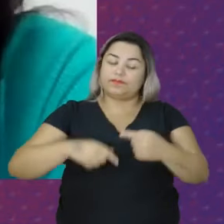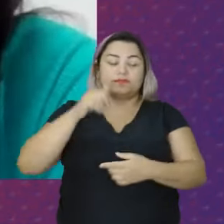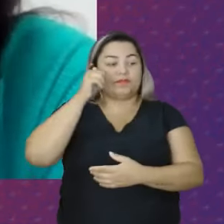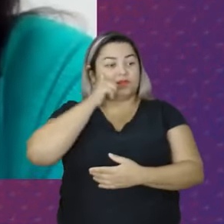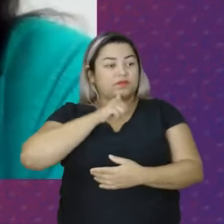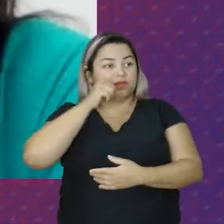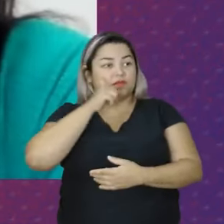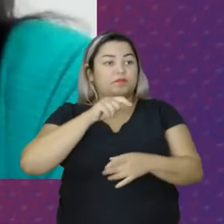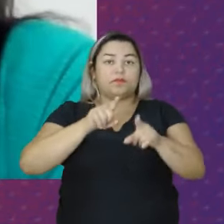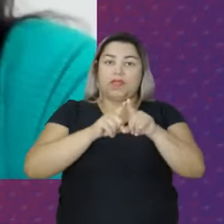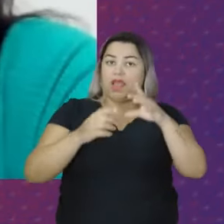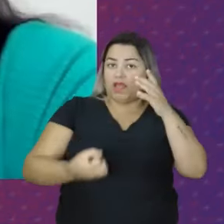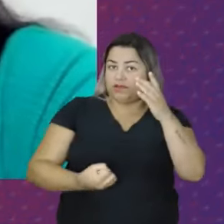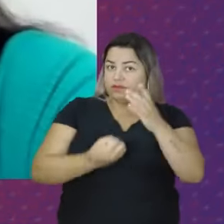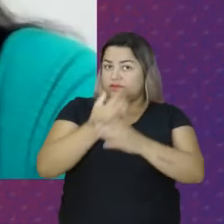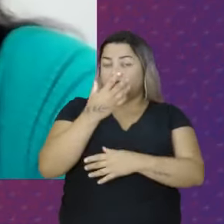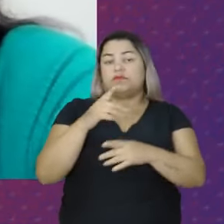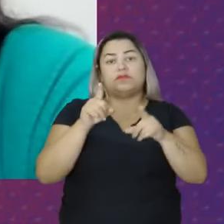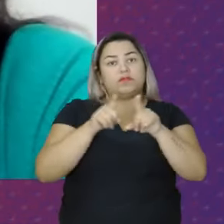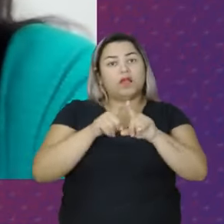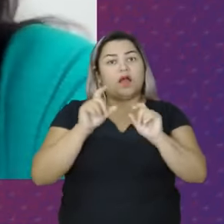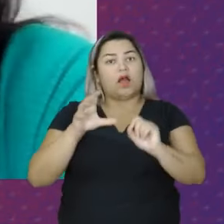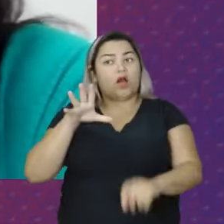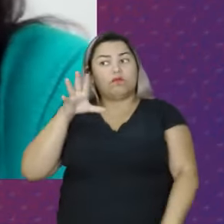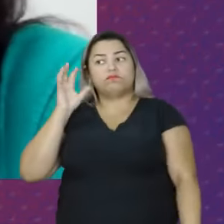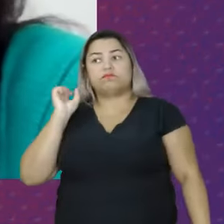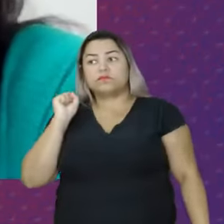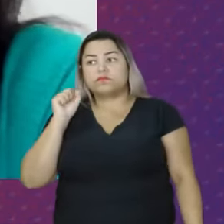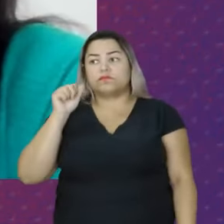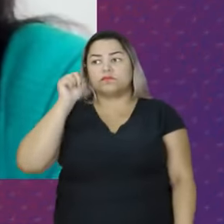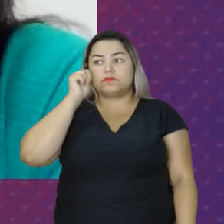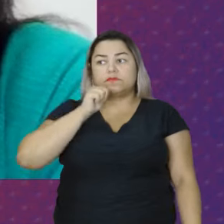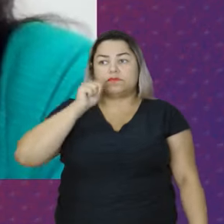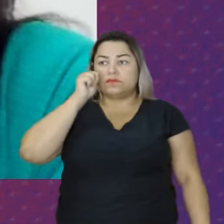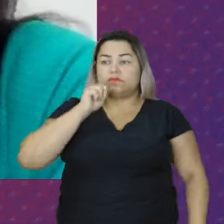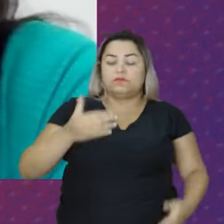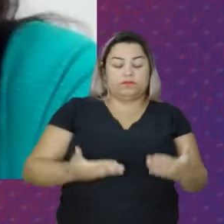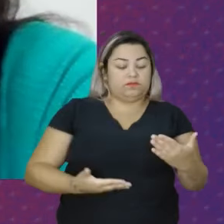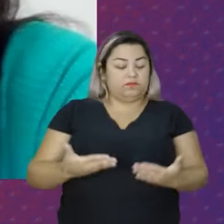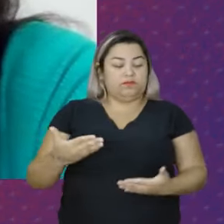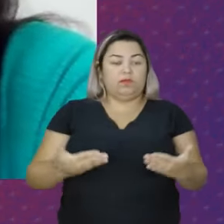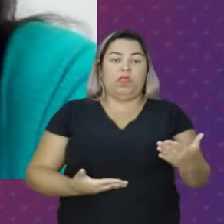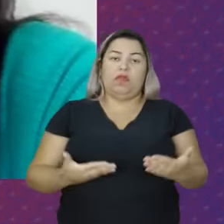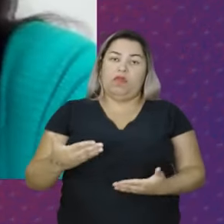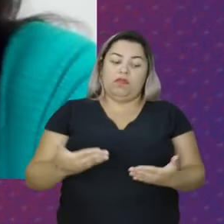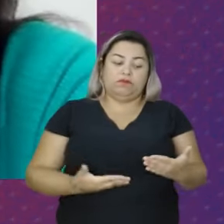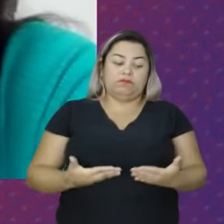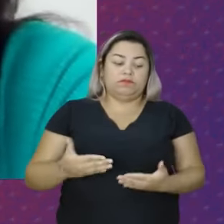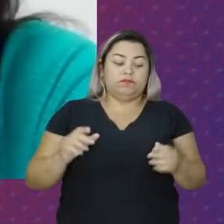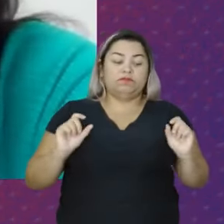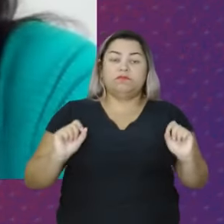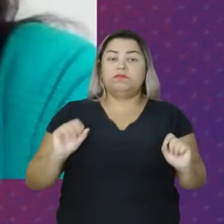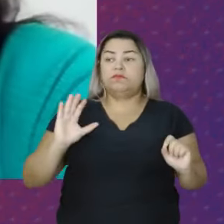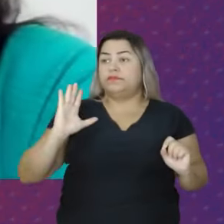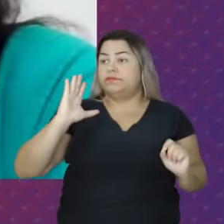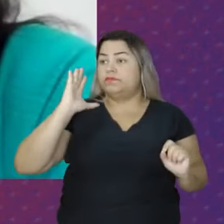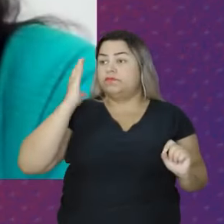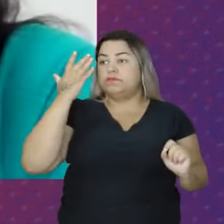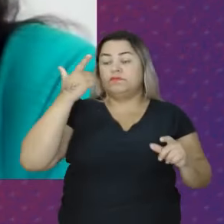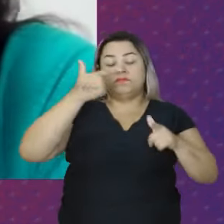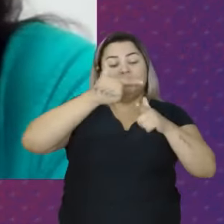houve também A criação Da ouvidoria Da mulher E essa ouvidoria Ela servia Para solucionar